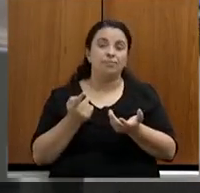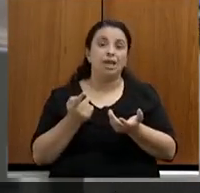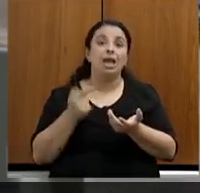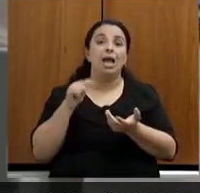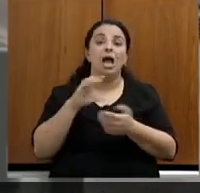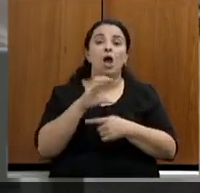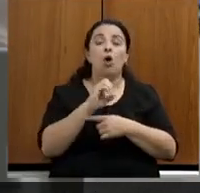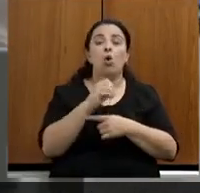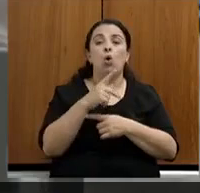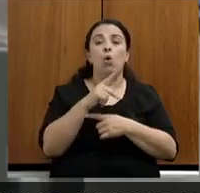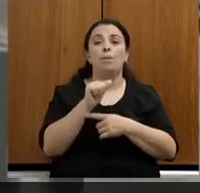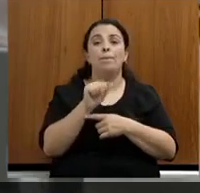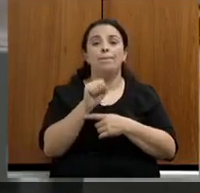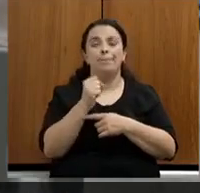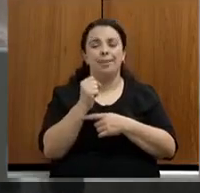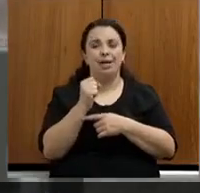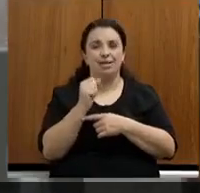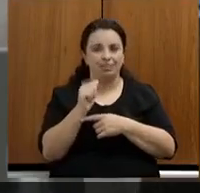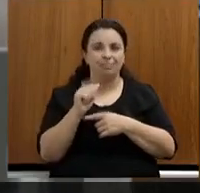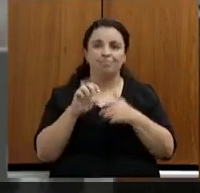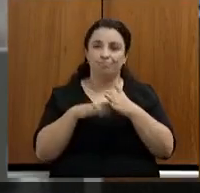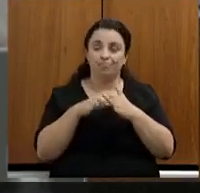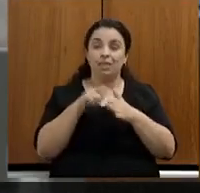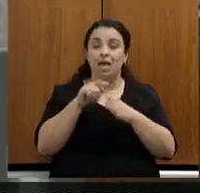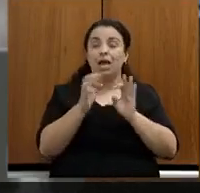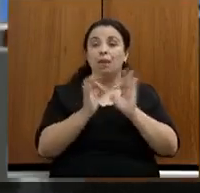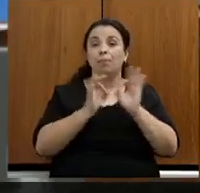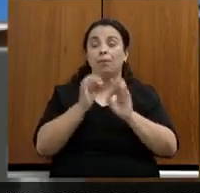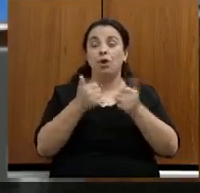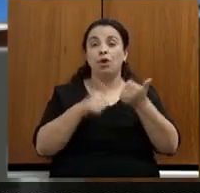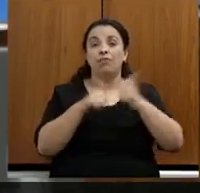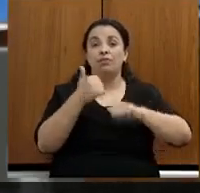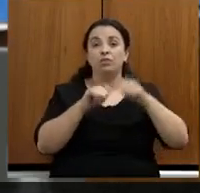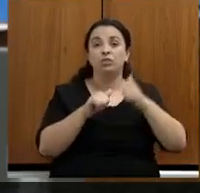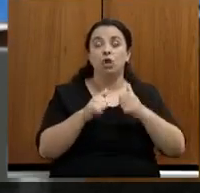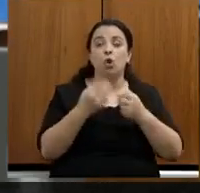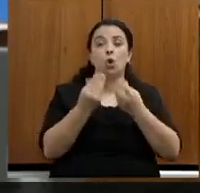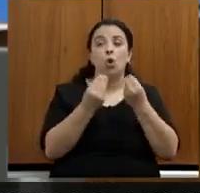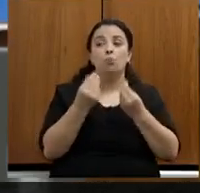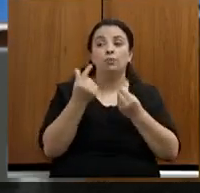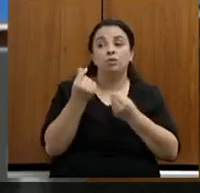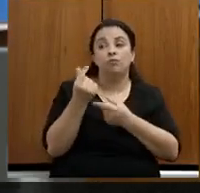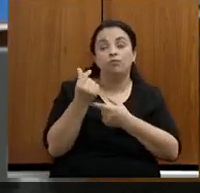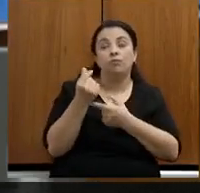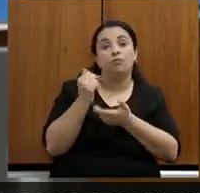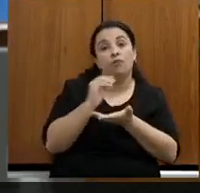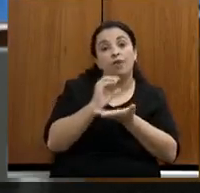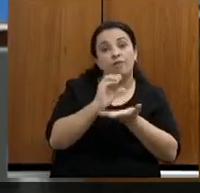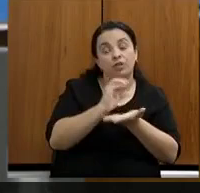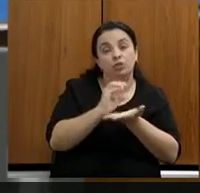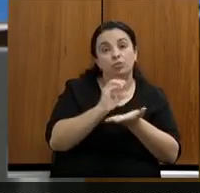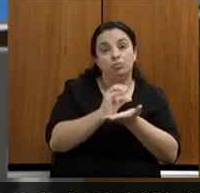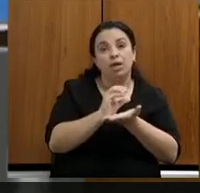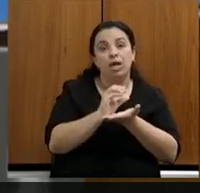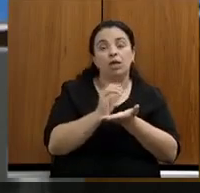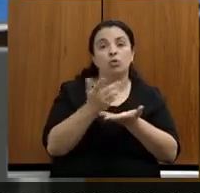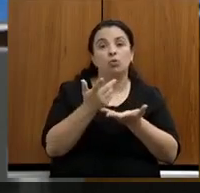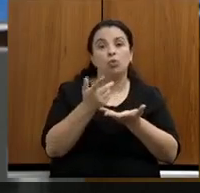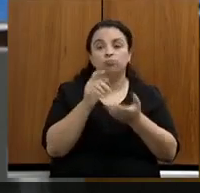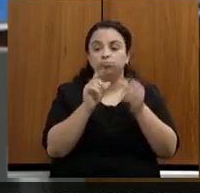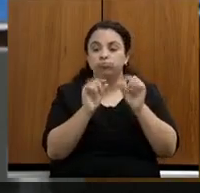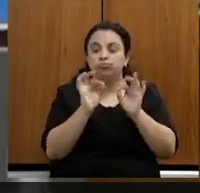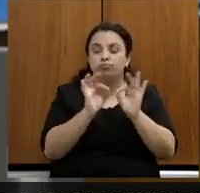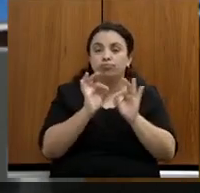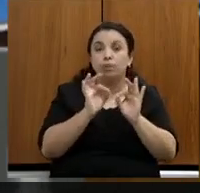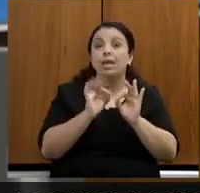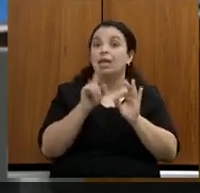Copasa prepara uma avaliação da sua capacidade financeira de investimento, que é uma exigência do novo